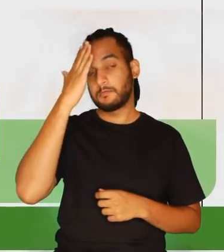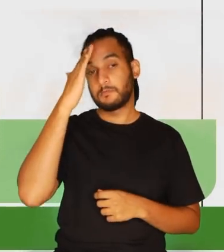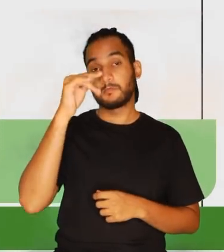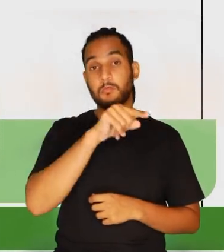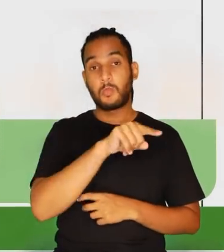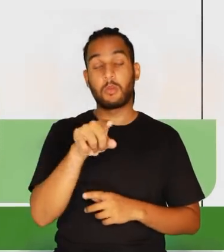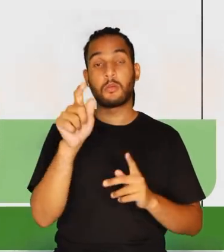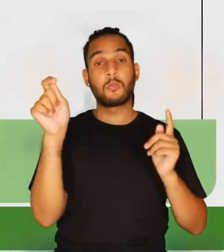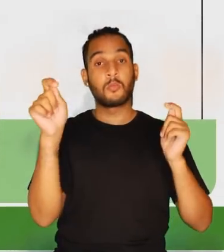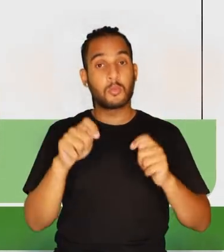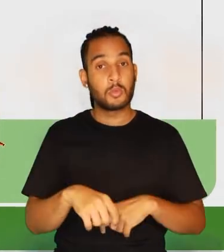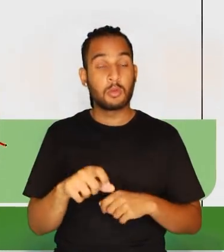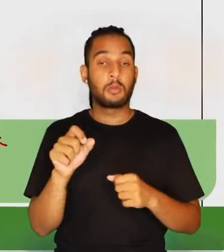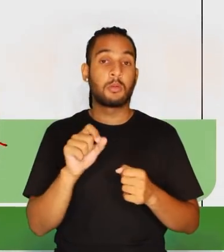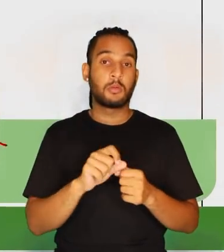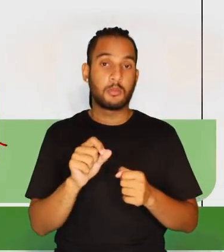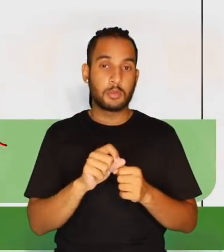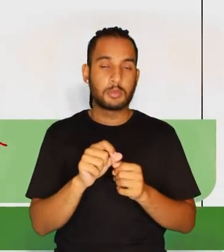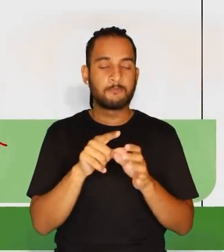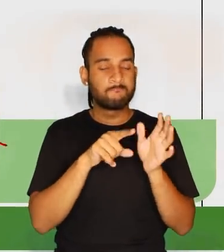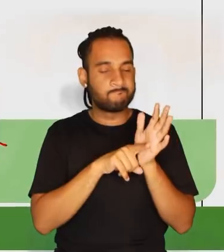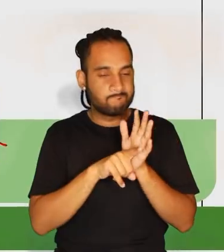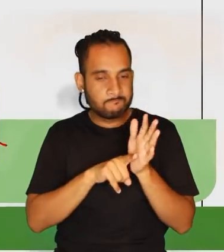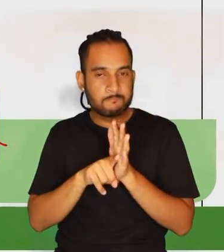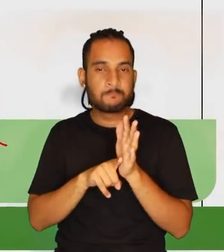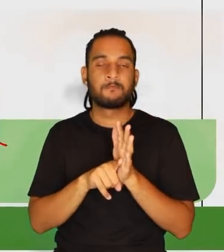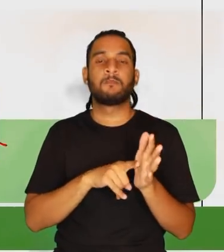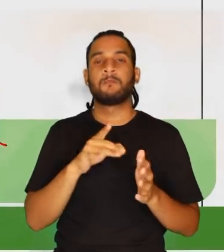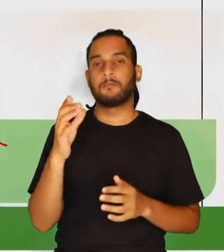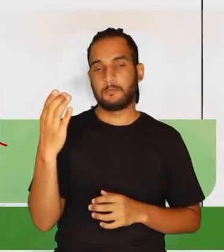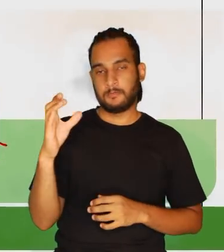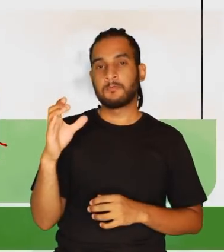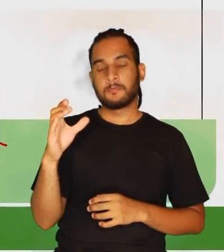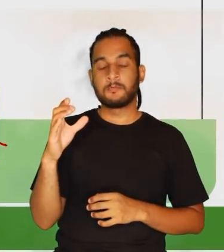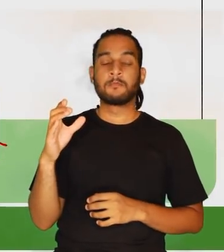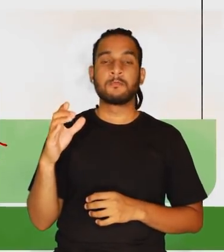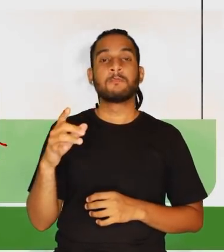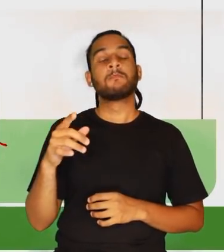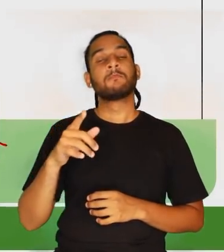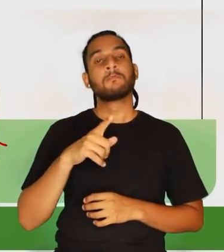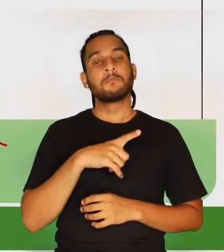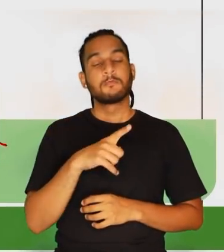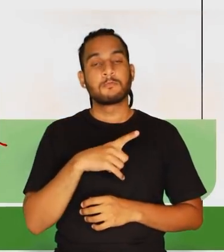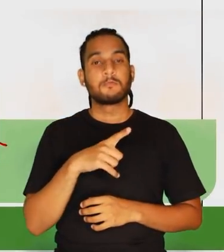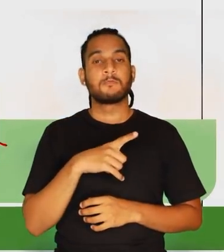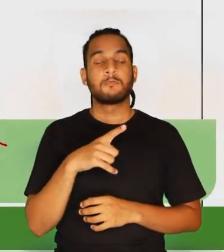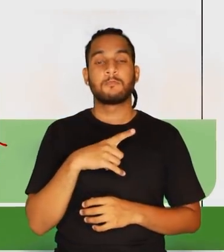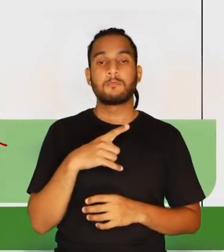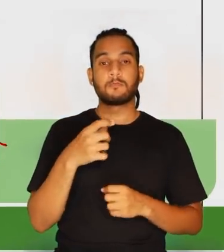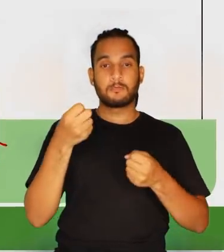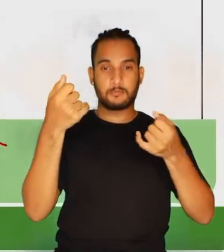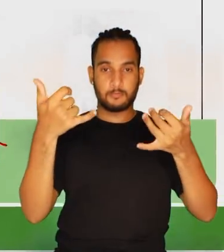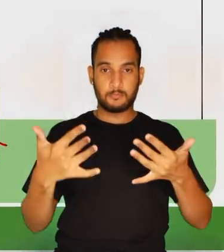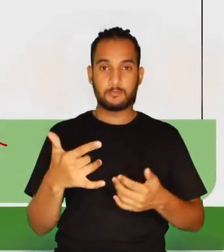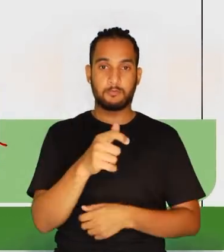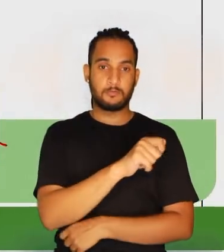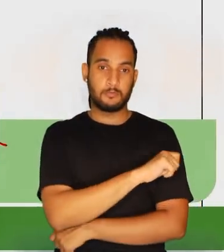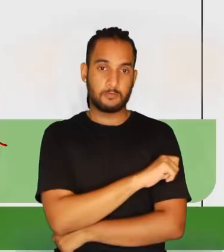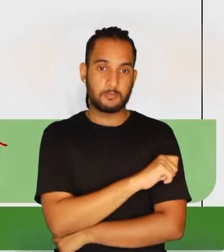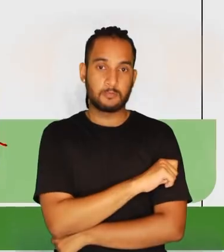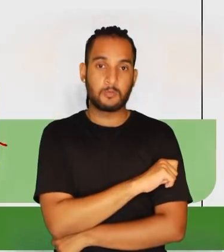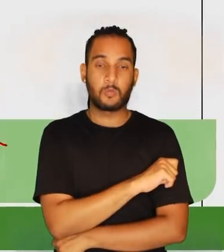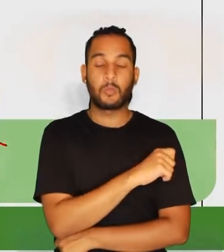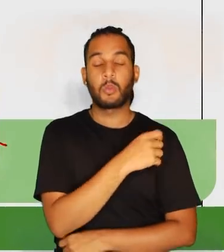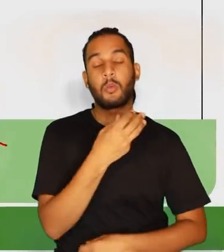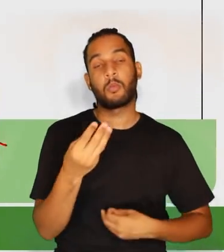sabendo. Para que ele possa também fazer essa investigação científica, que é onde você vai trazer com o seu aluno